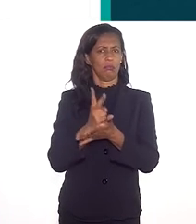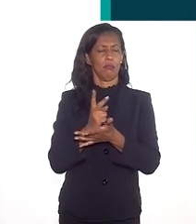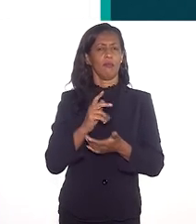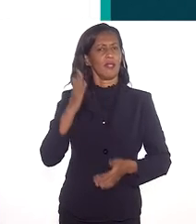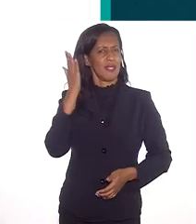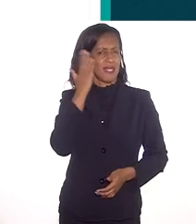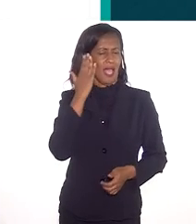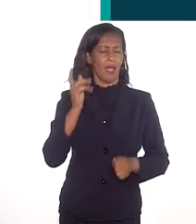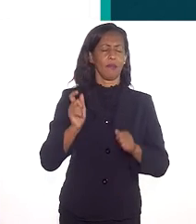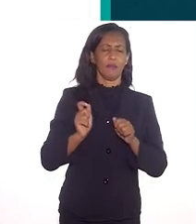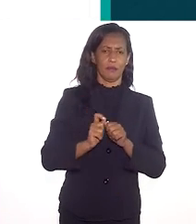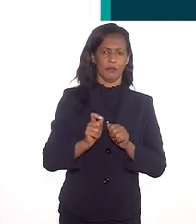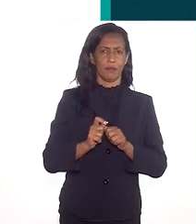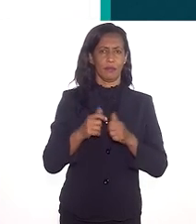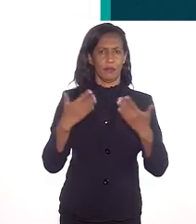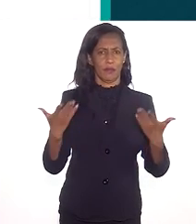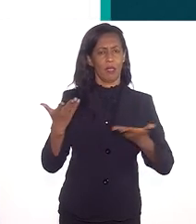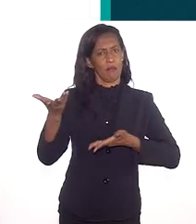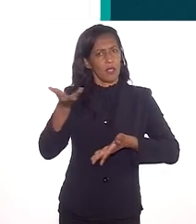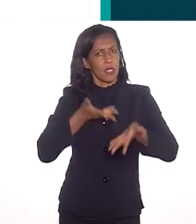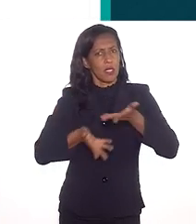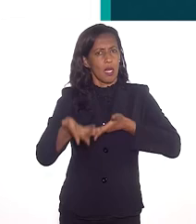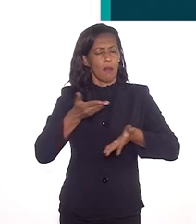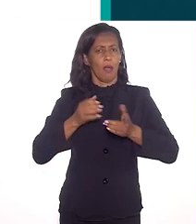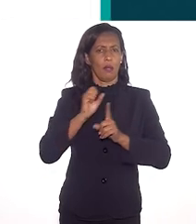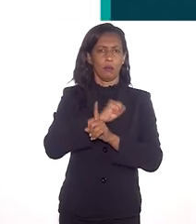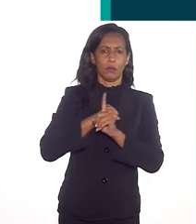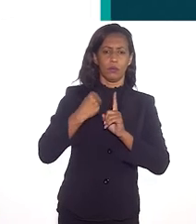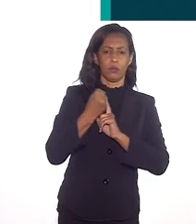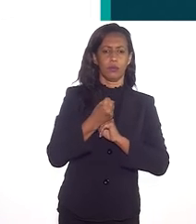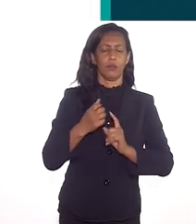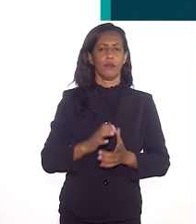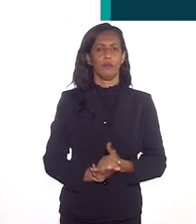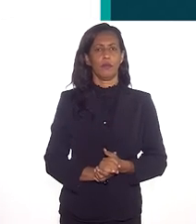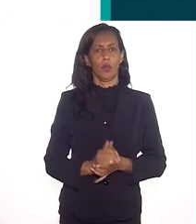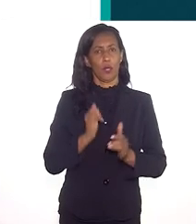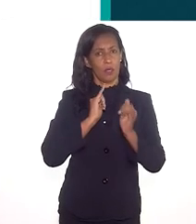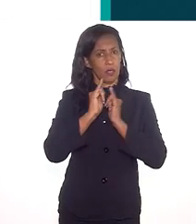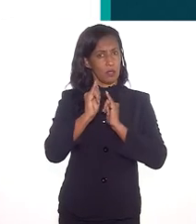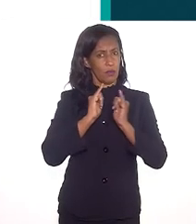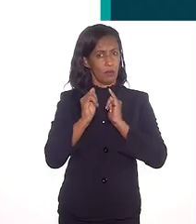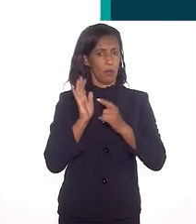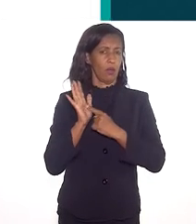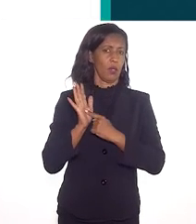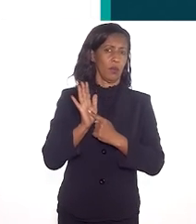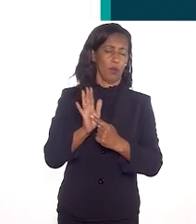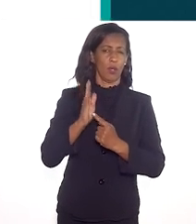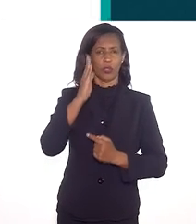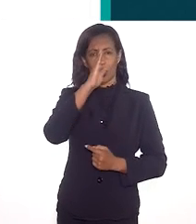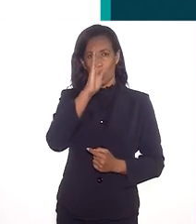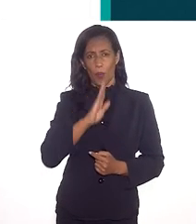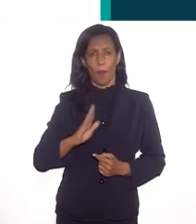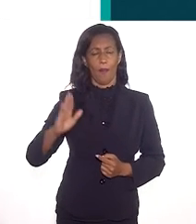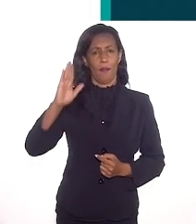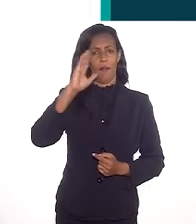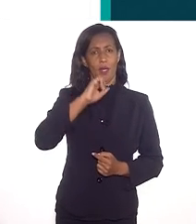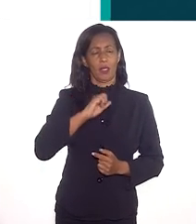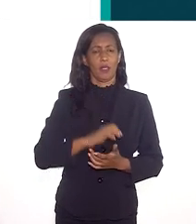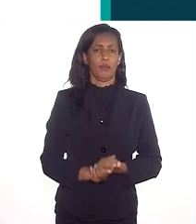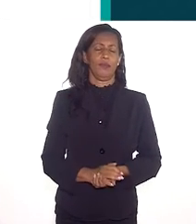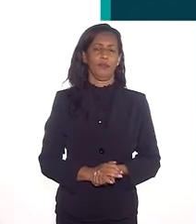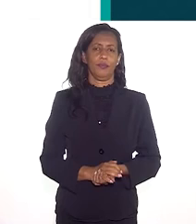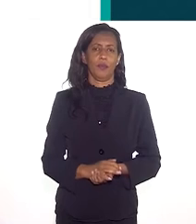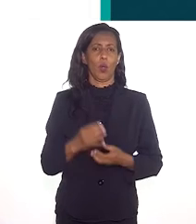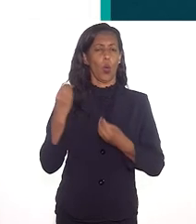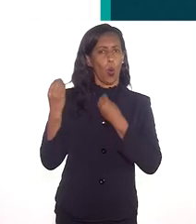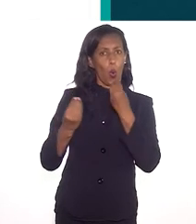fazer, é o que faz, é o que sabe fazer e presta esse serviço à sociedade com essas informações que retratam